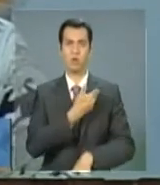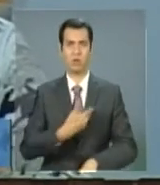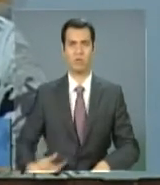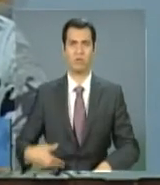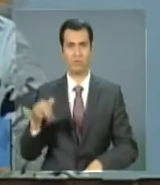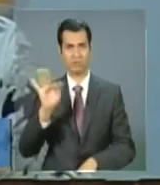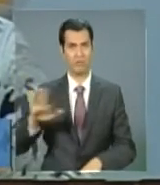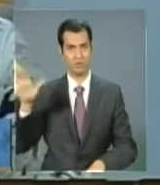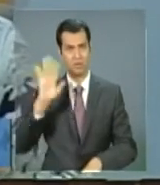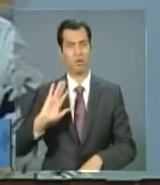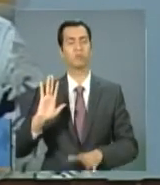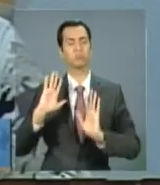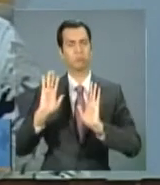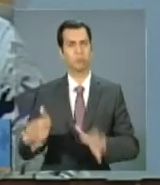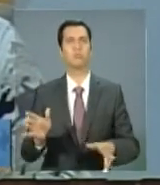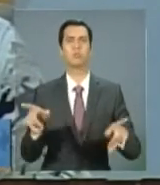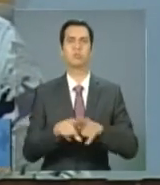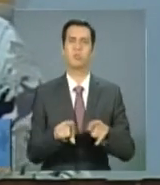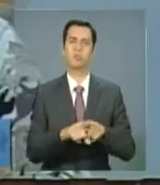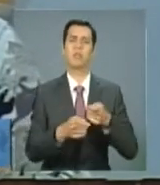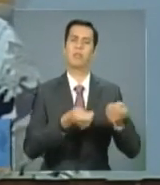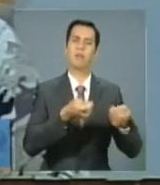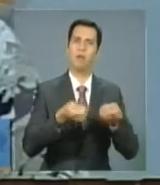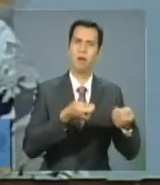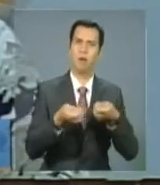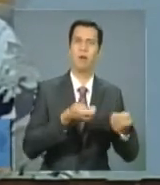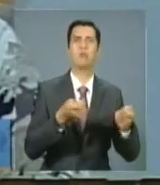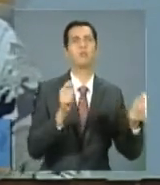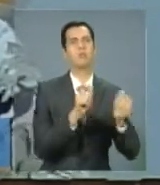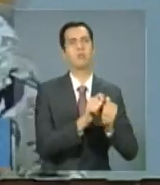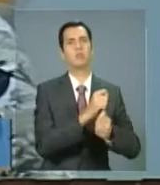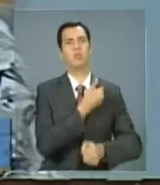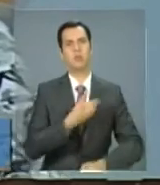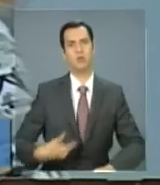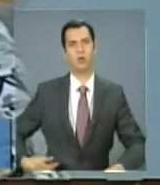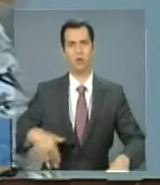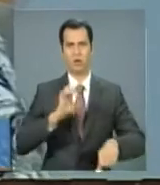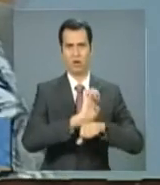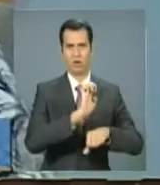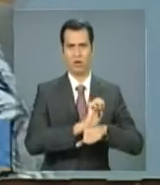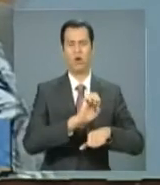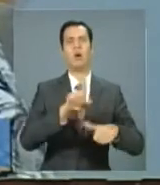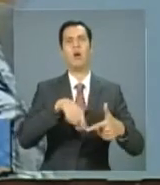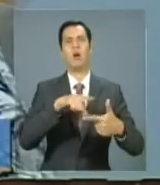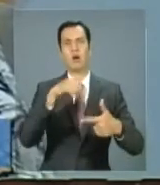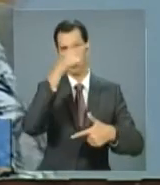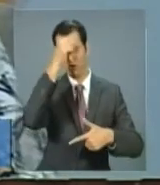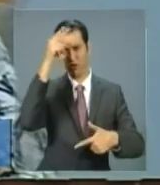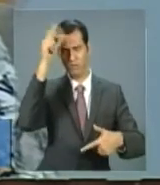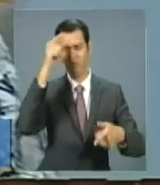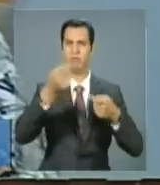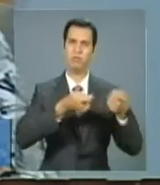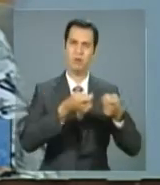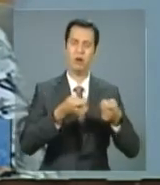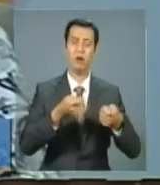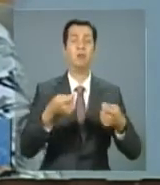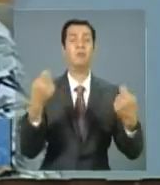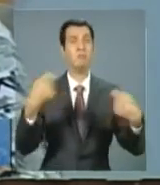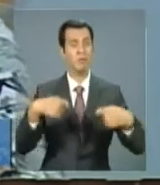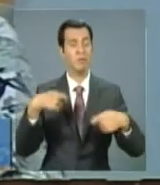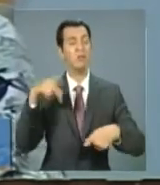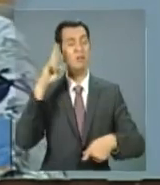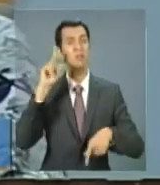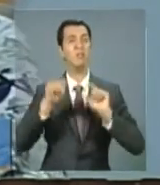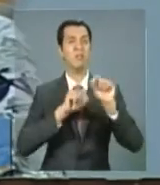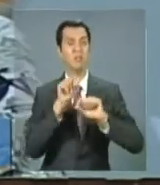aquelas que estão em tratativa e negociação com os estados e municípios. É importante comentar, por exemplo, que vários estados estão